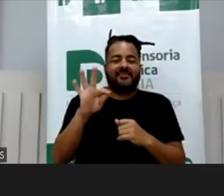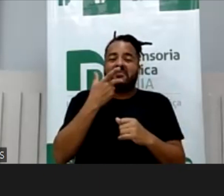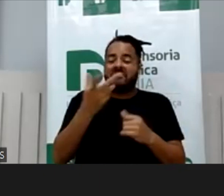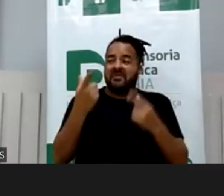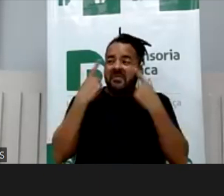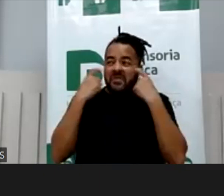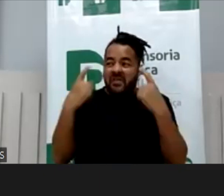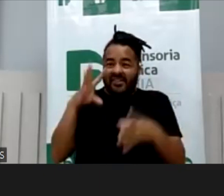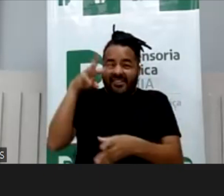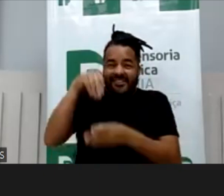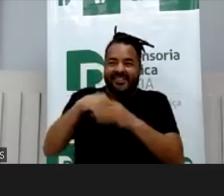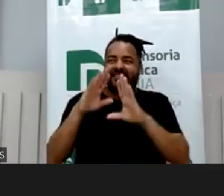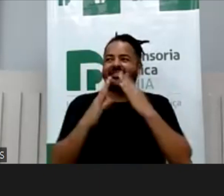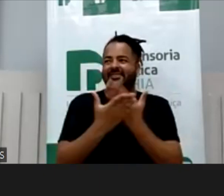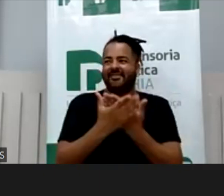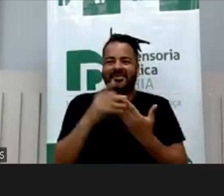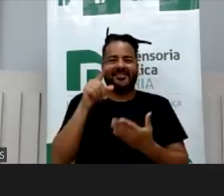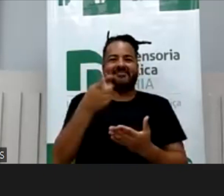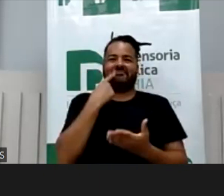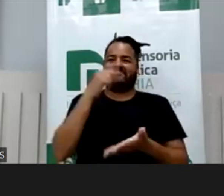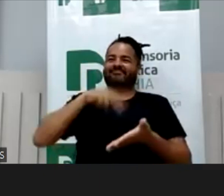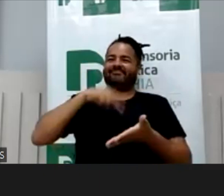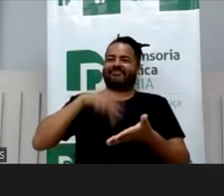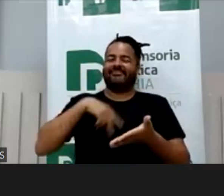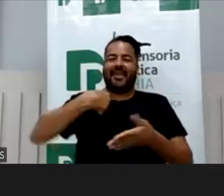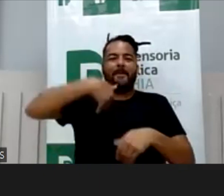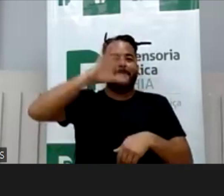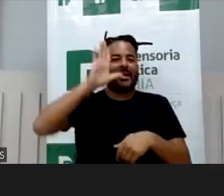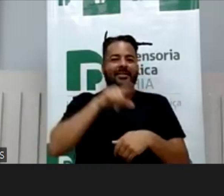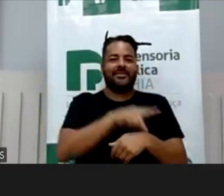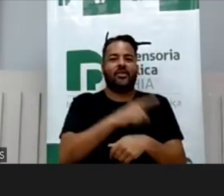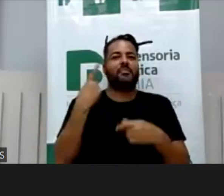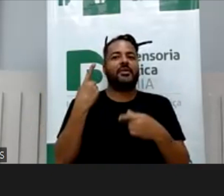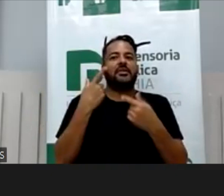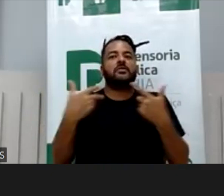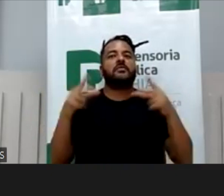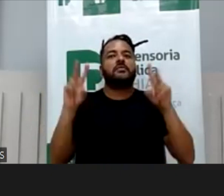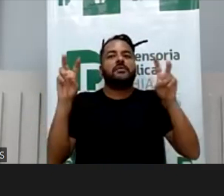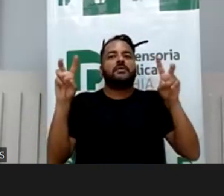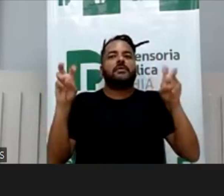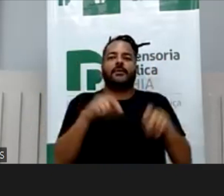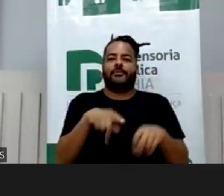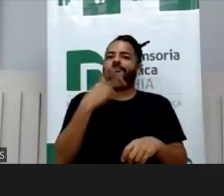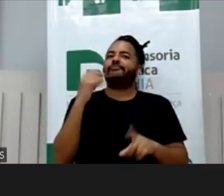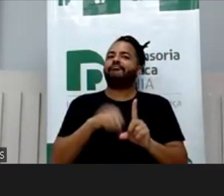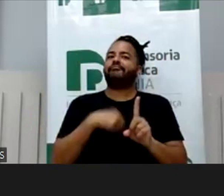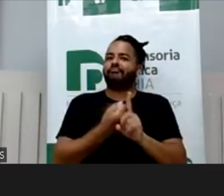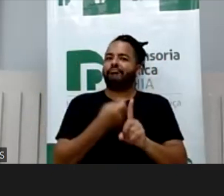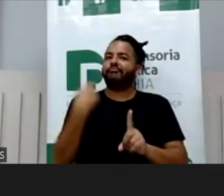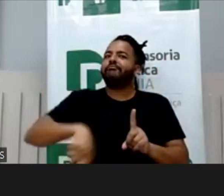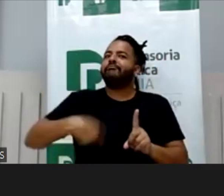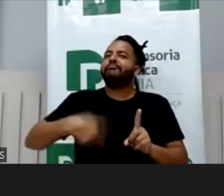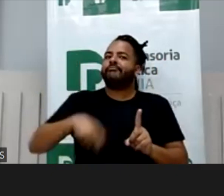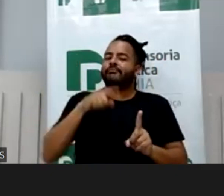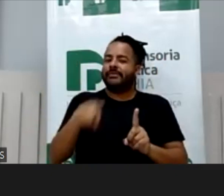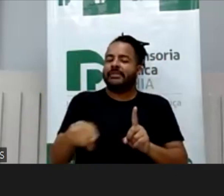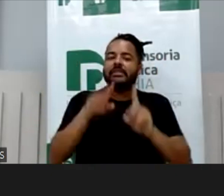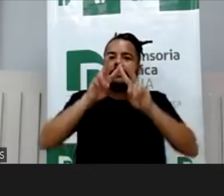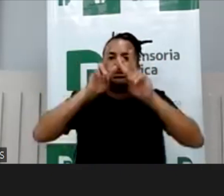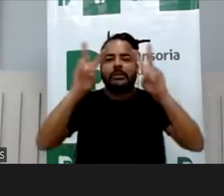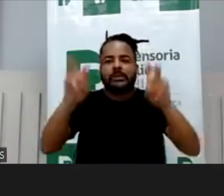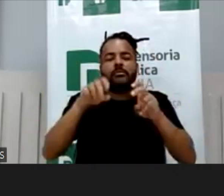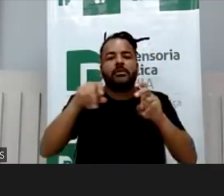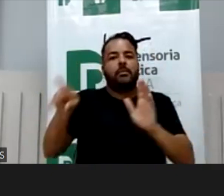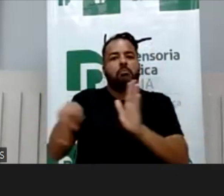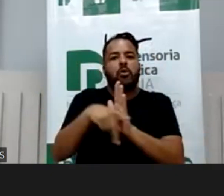que também me fez ler mais sobre essa temática, e ver o quanto a sociedade ainda precisa se aproximar dessa temática, que não é algo